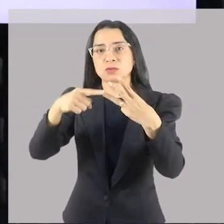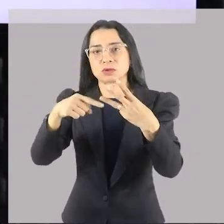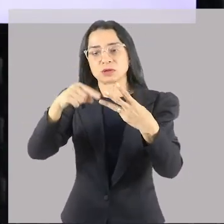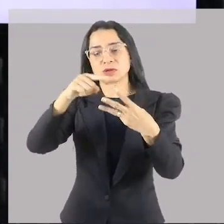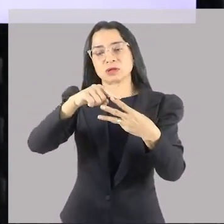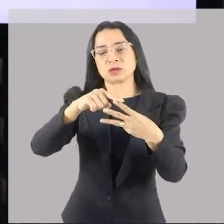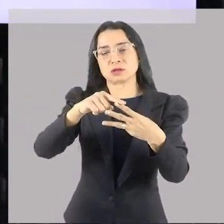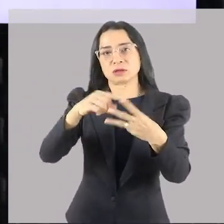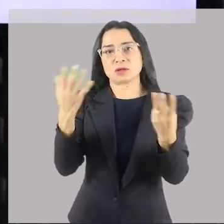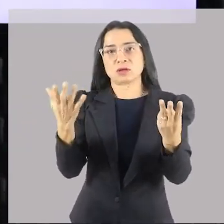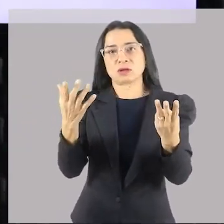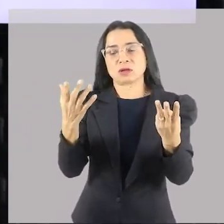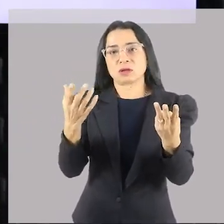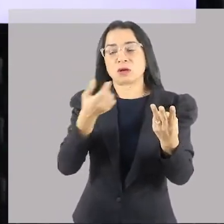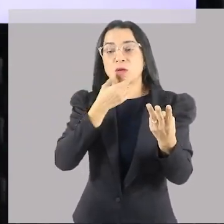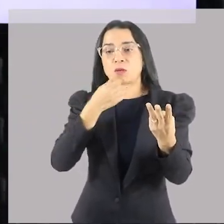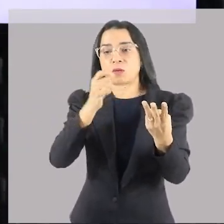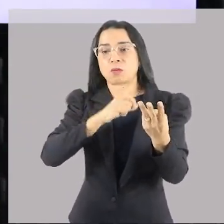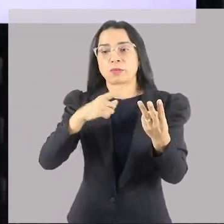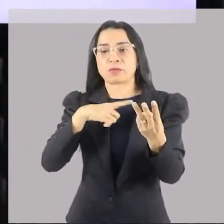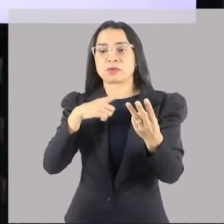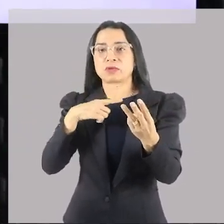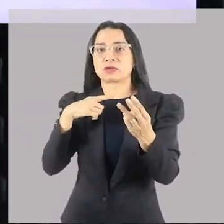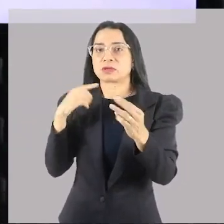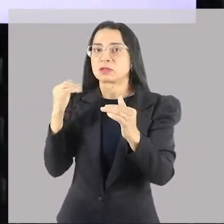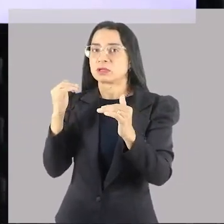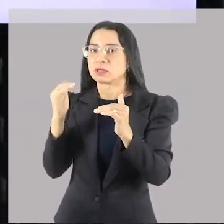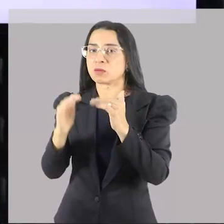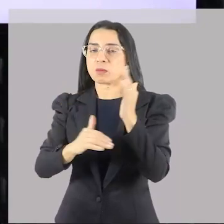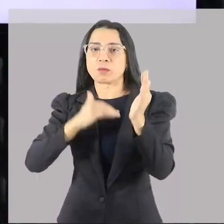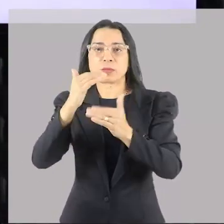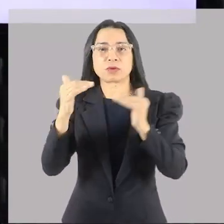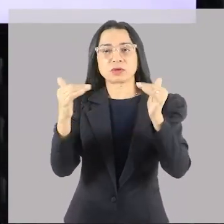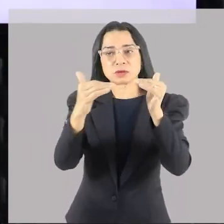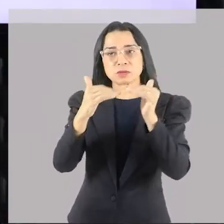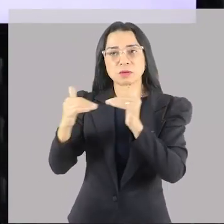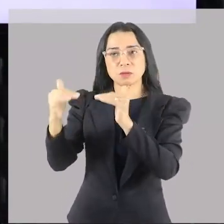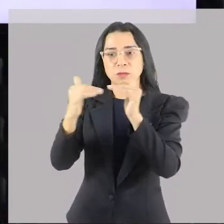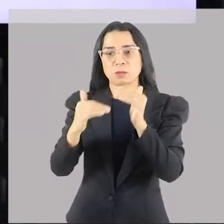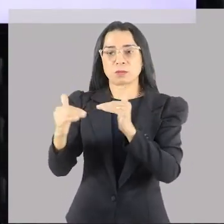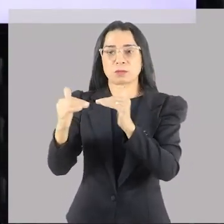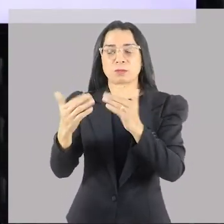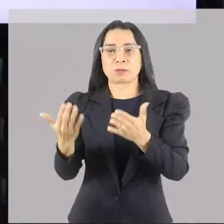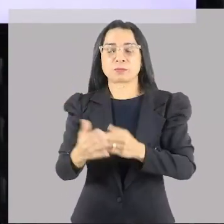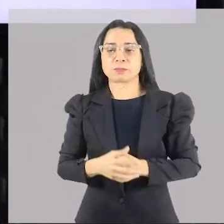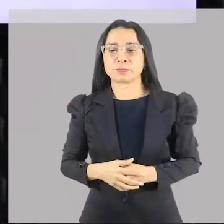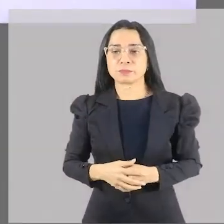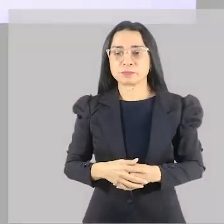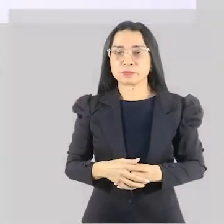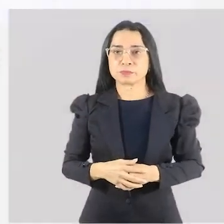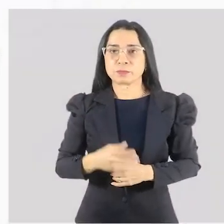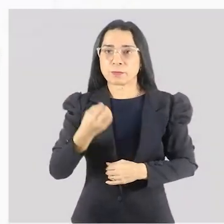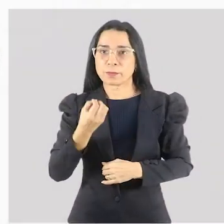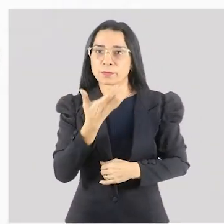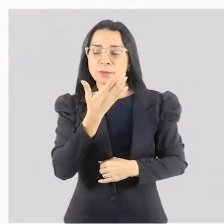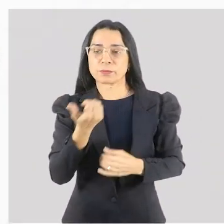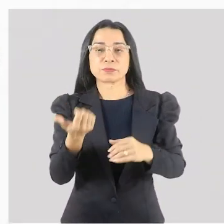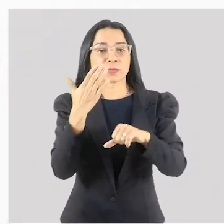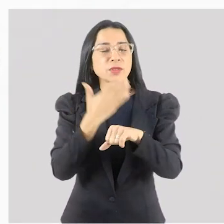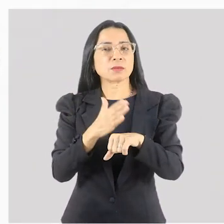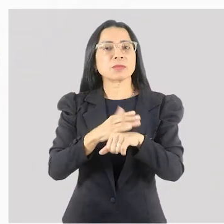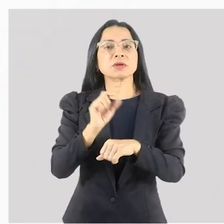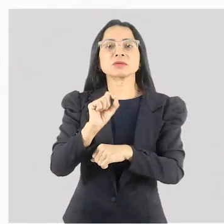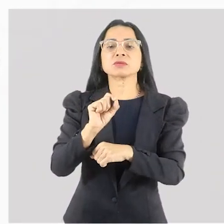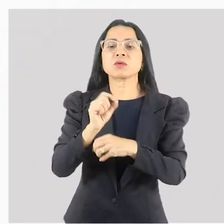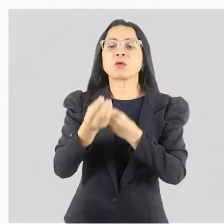têm todo um processo harmônico e equilibrado deles três. Beleza? Vamos falar na prática